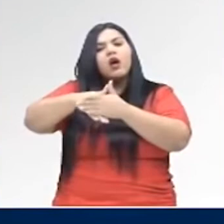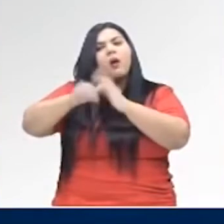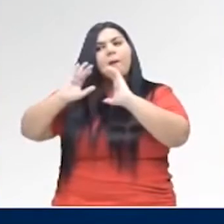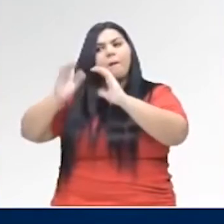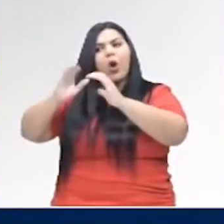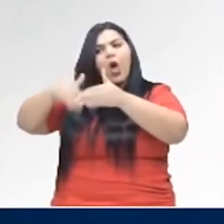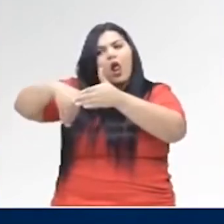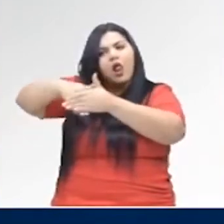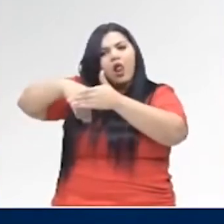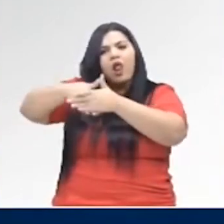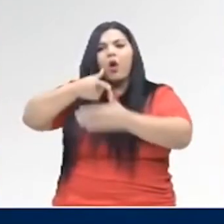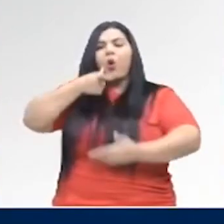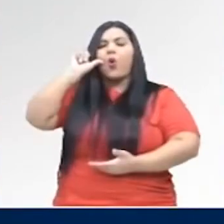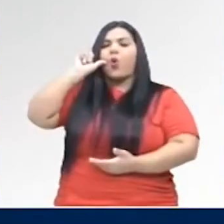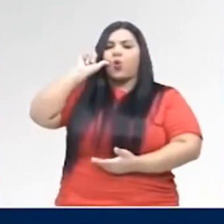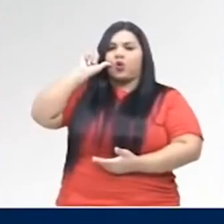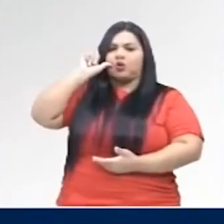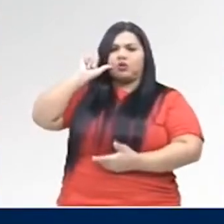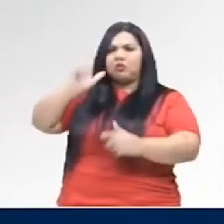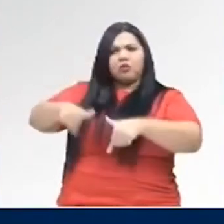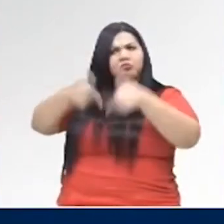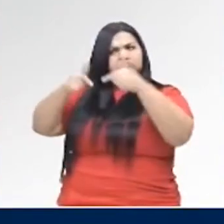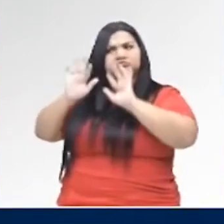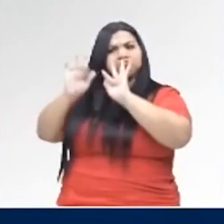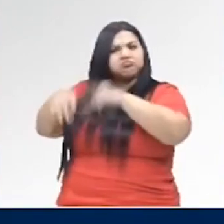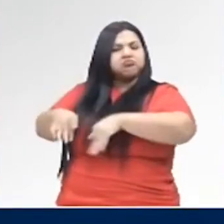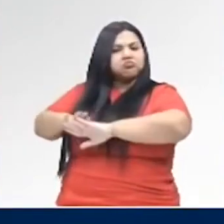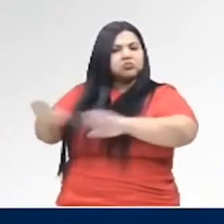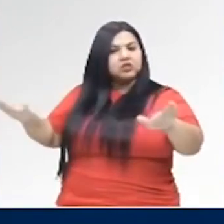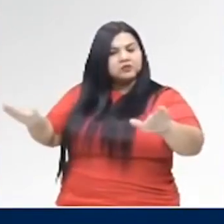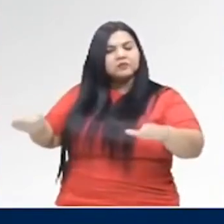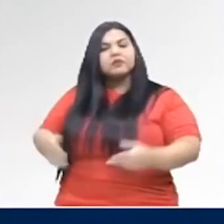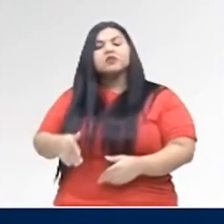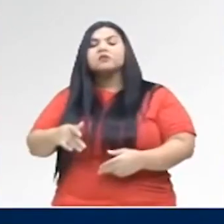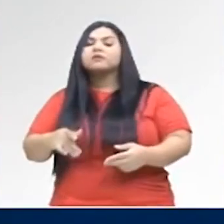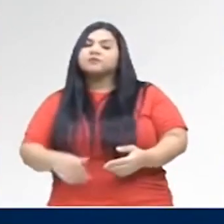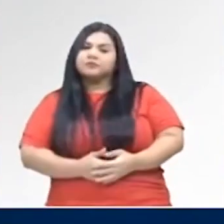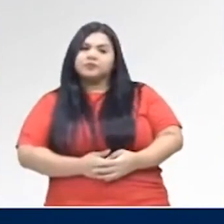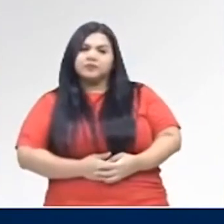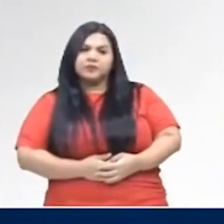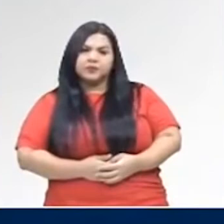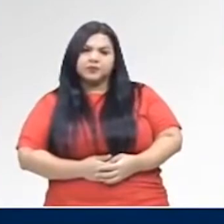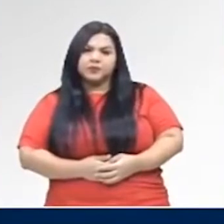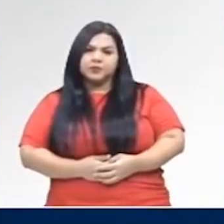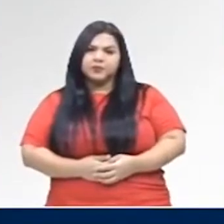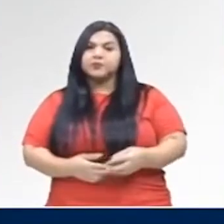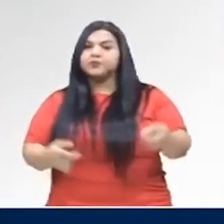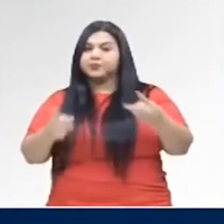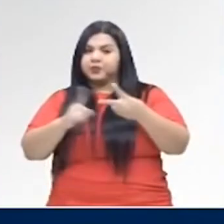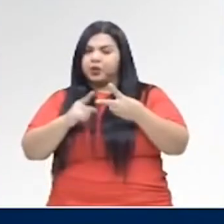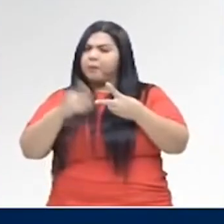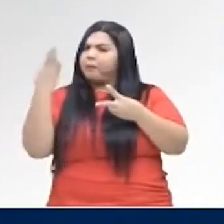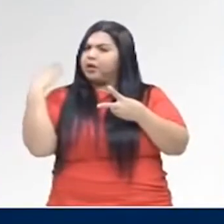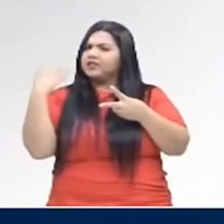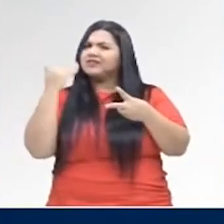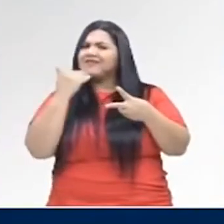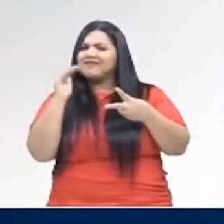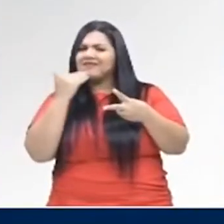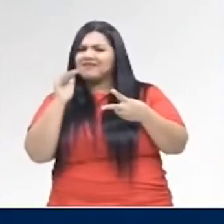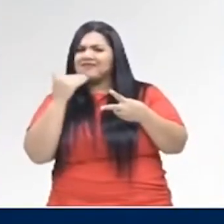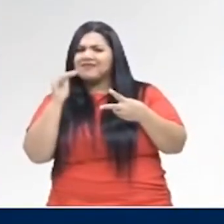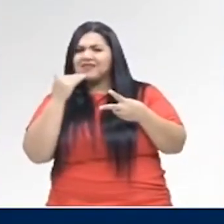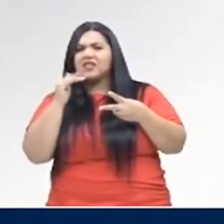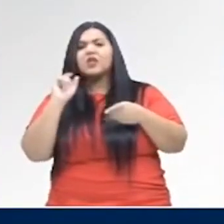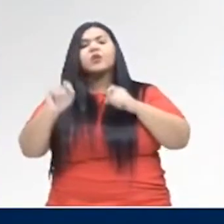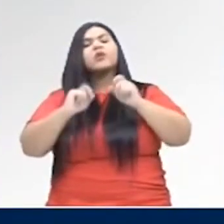ontem. Pronto, eu realizei essa ação e está acabada. Agora, o pretérito imperfeito. Vamos ver? O pretérito imperfeito